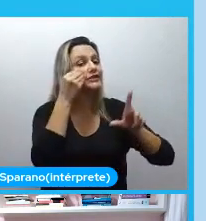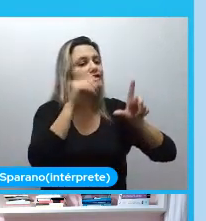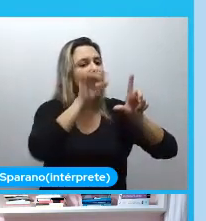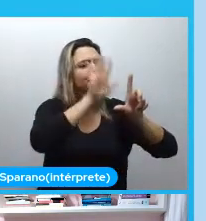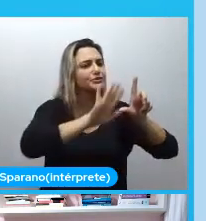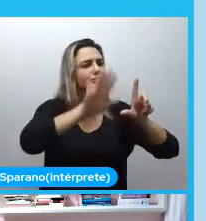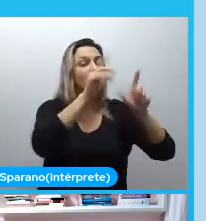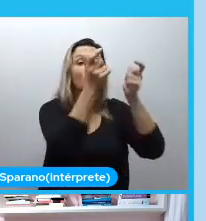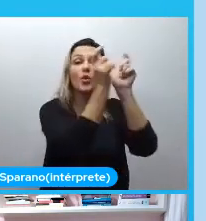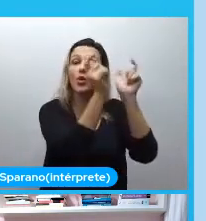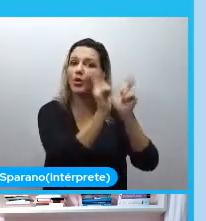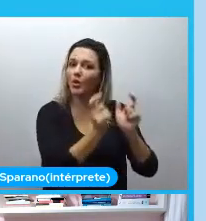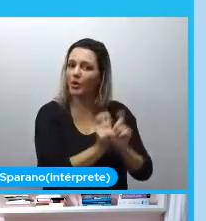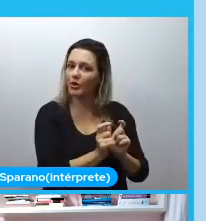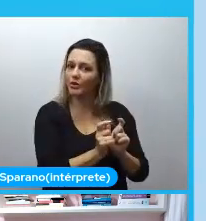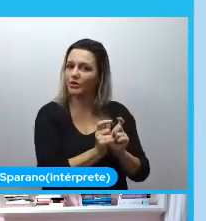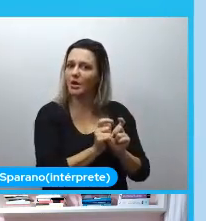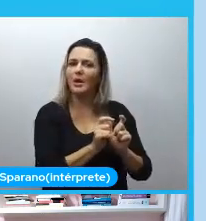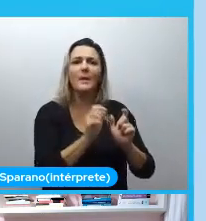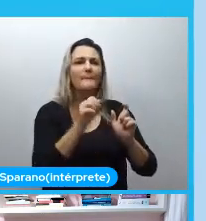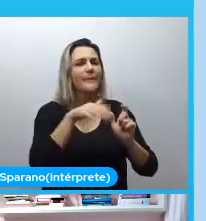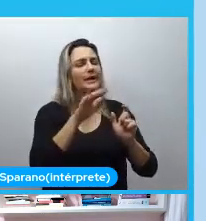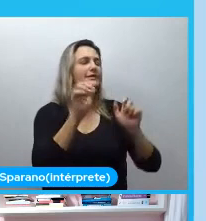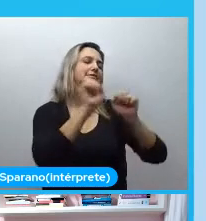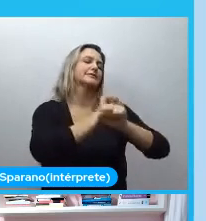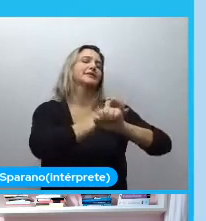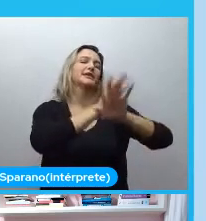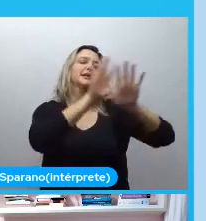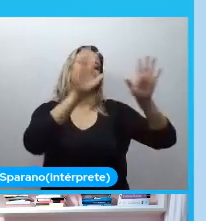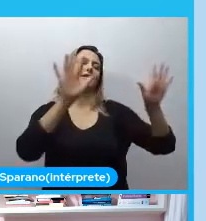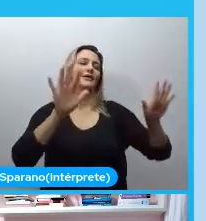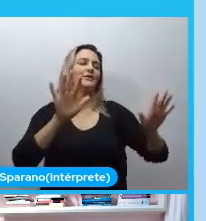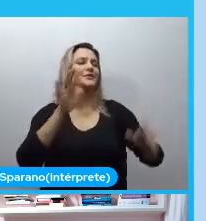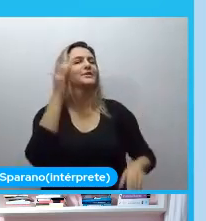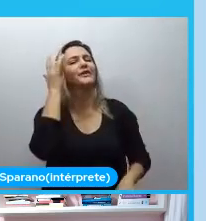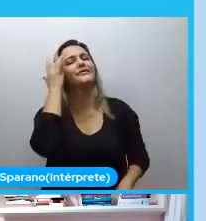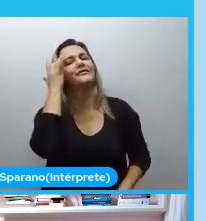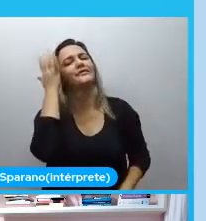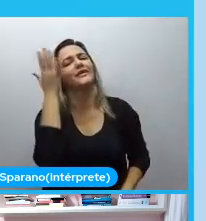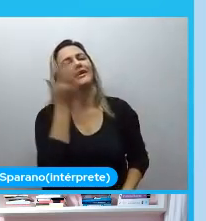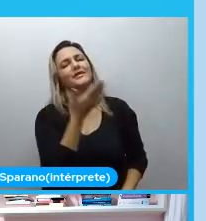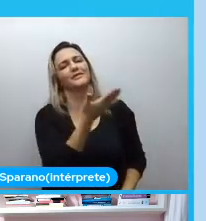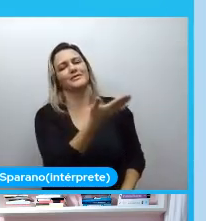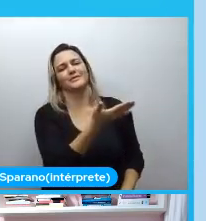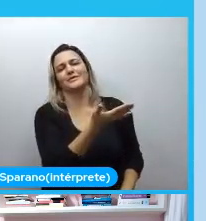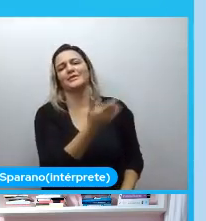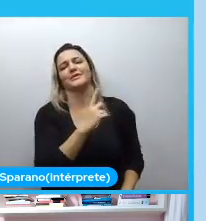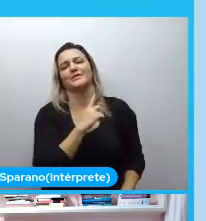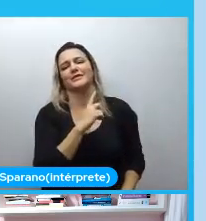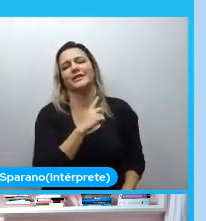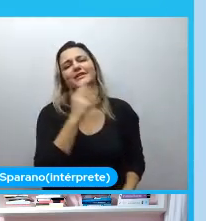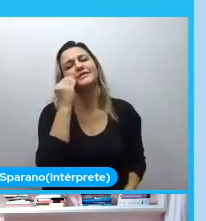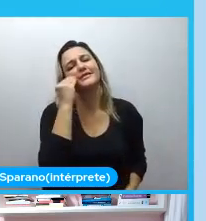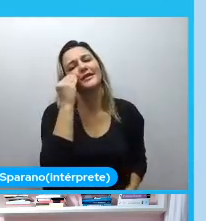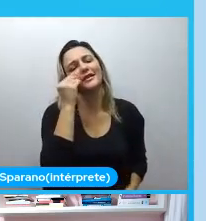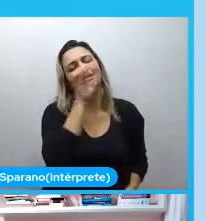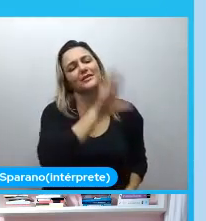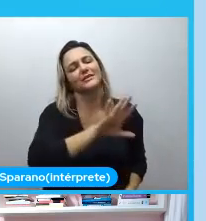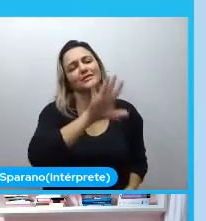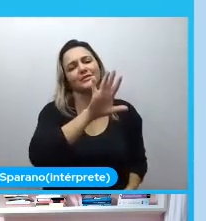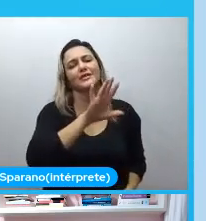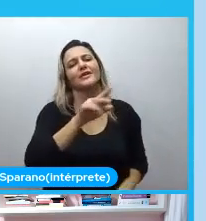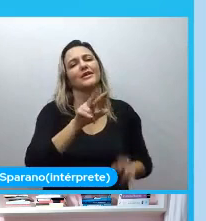código que seja mais legível, código que seja mais fácil de manter, que seja mais fácil de testar, também é um assunto que eu acho